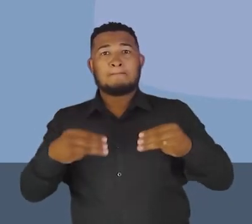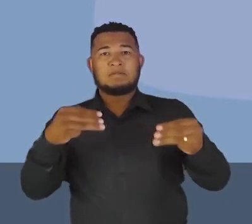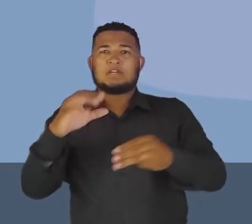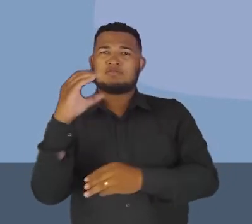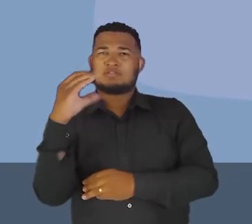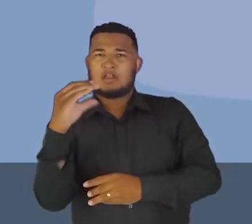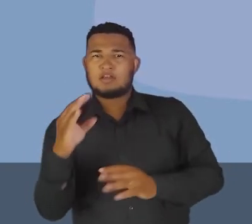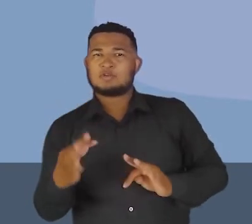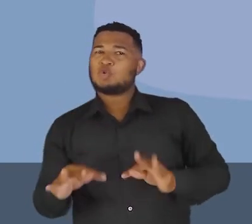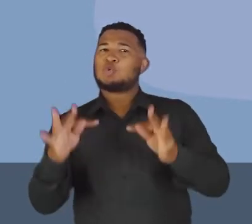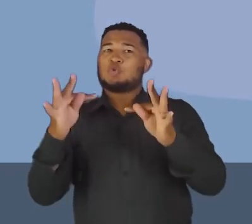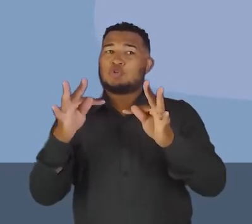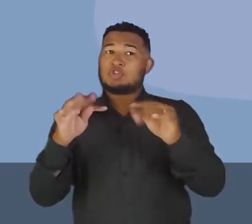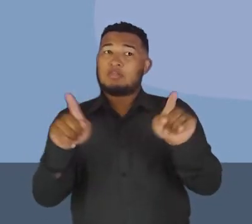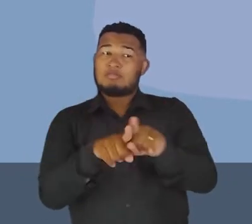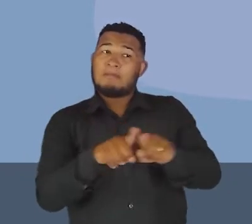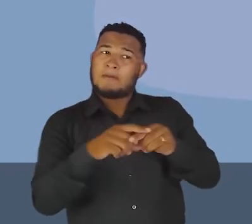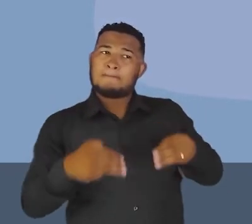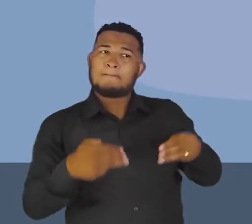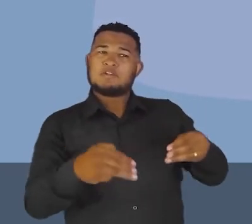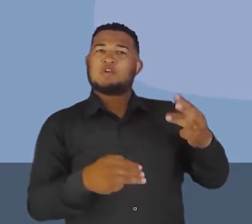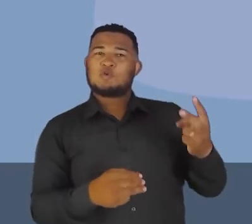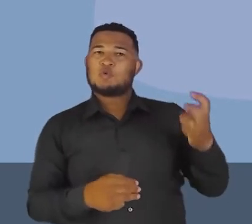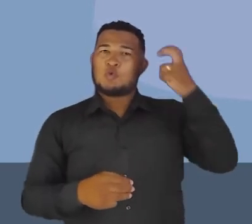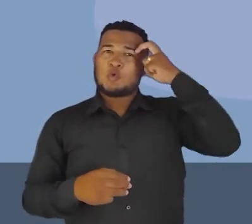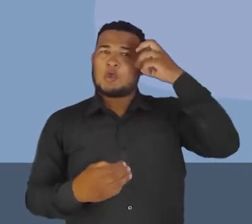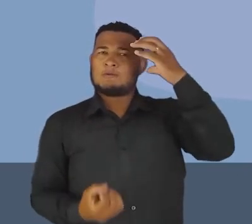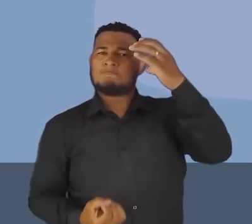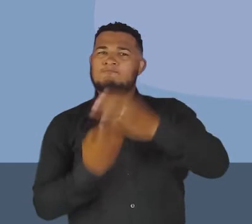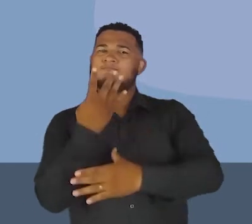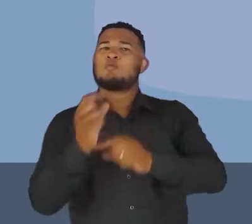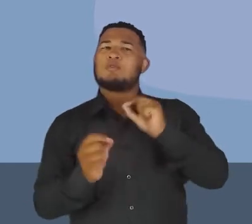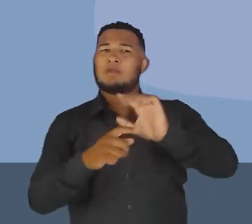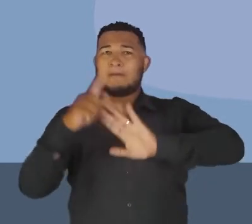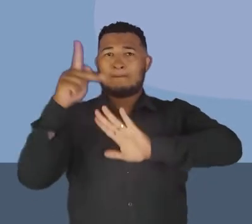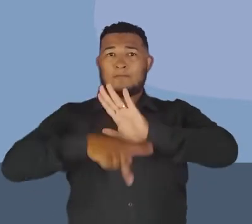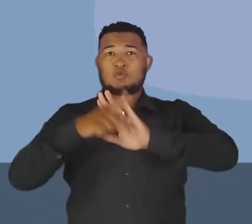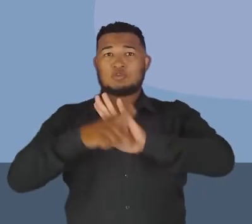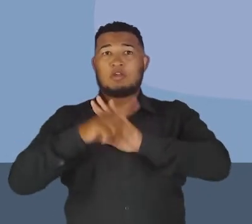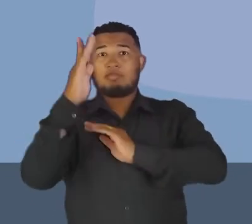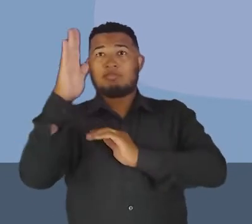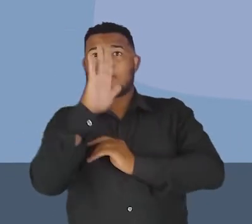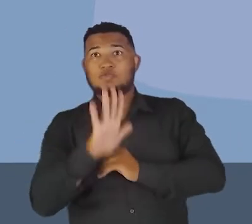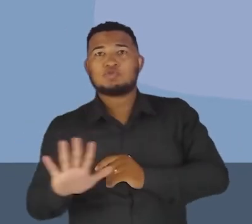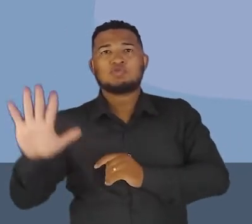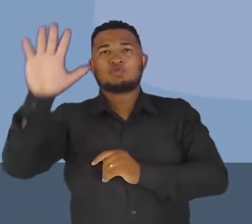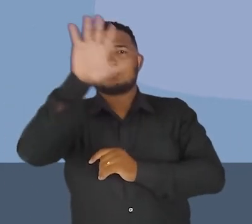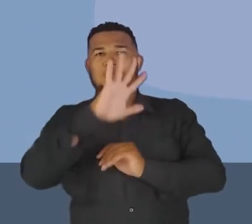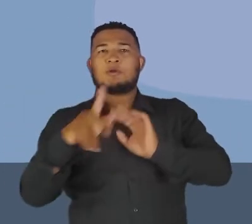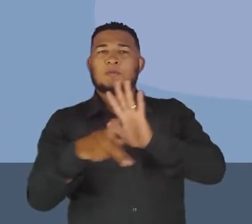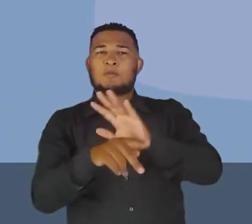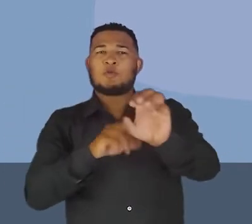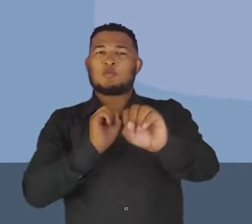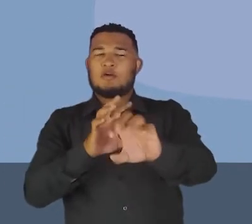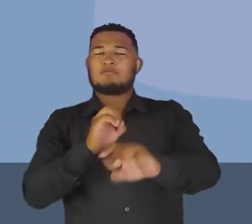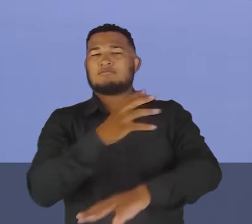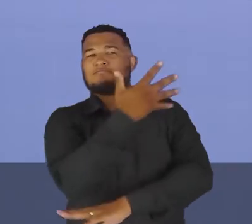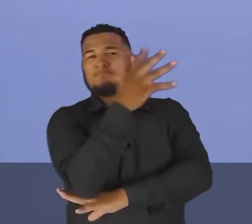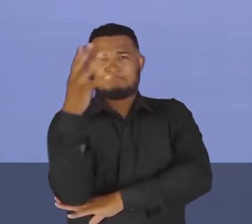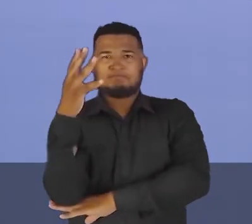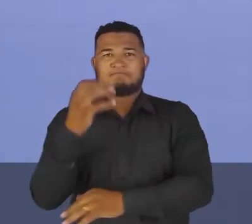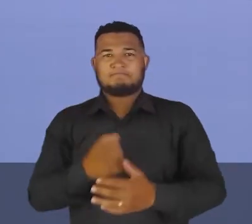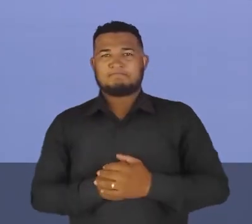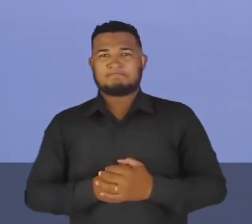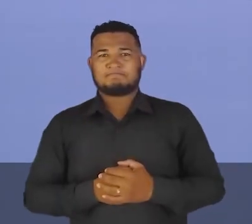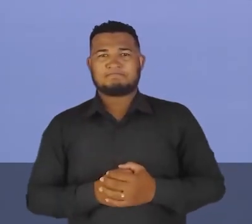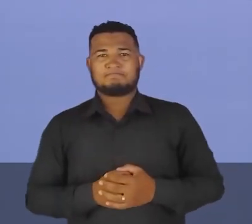Tecnologia e o Ministério da Cultura, eles formularam, então, o Programa Nacional de Educação Ambiental, que foi o PRONEA. Olha aqui para mim.